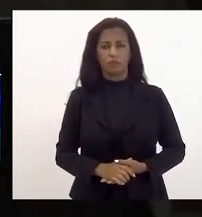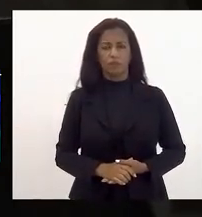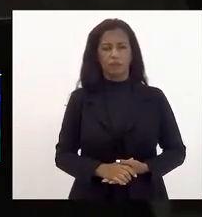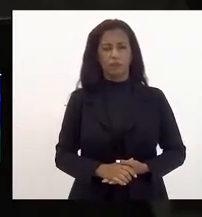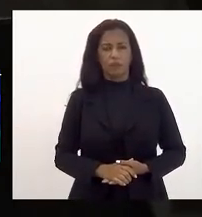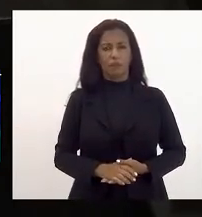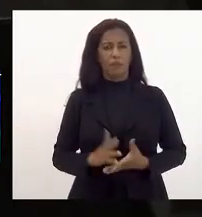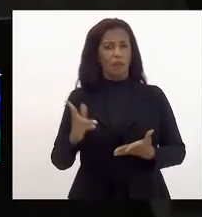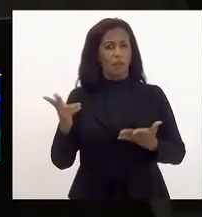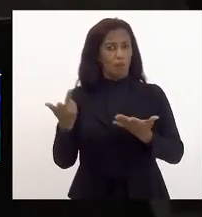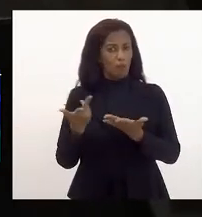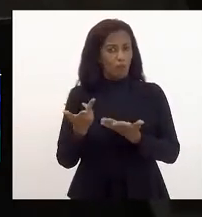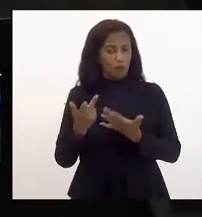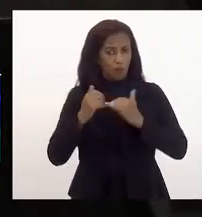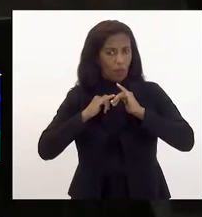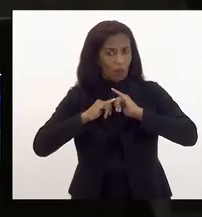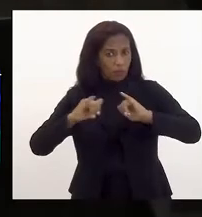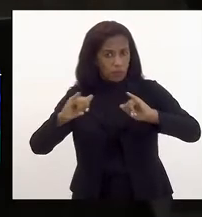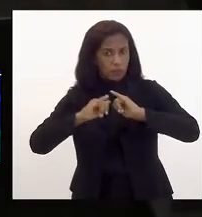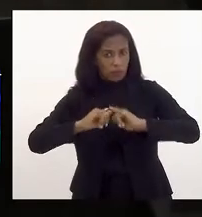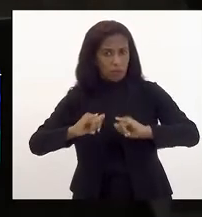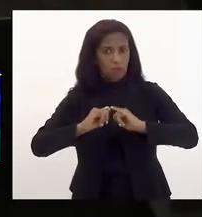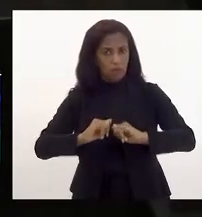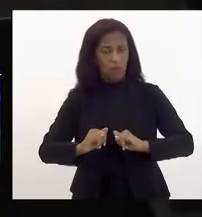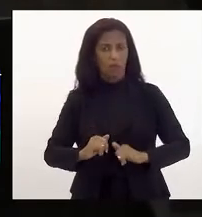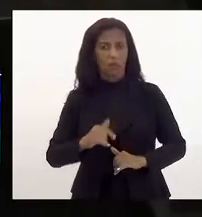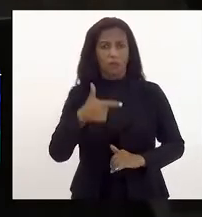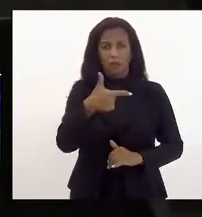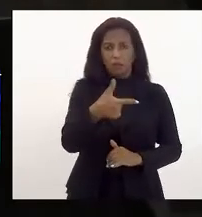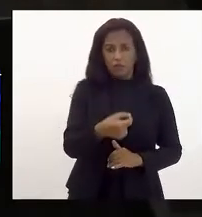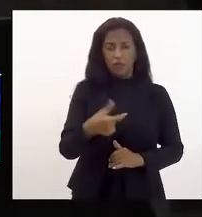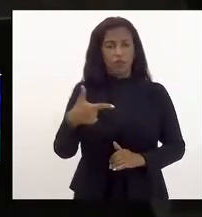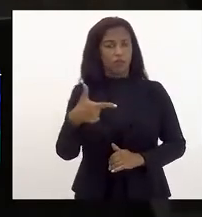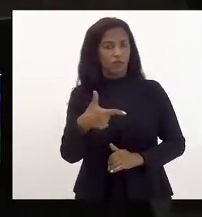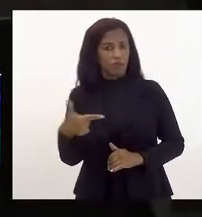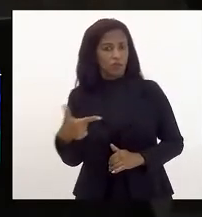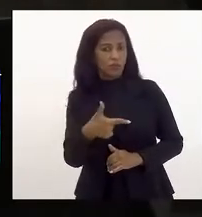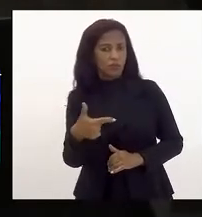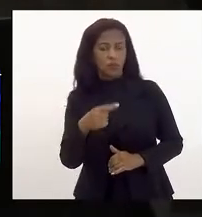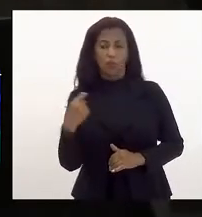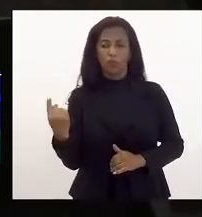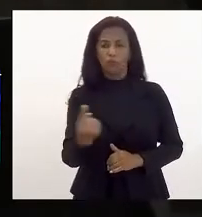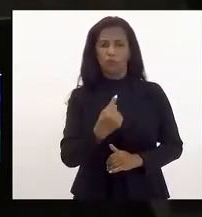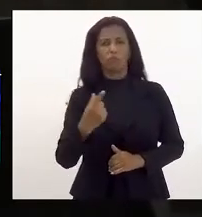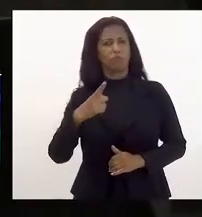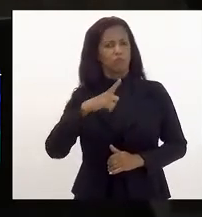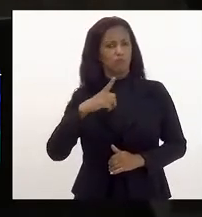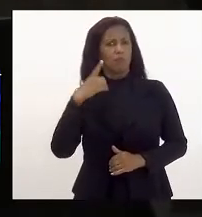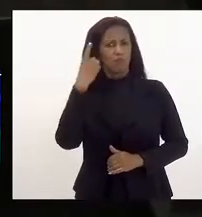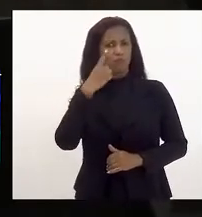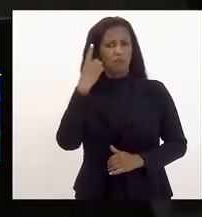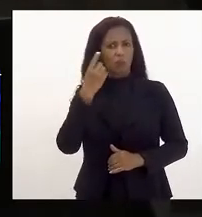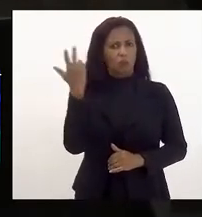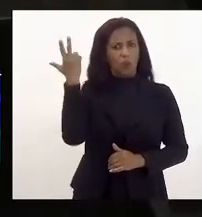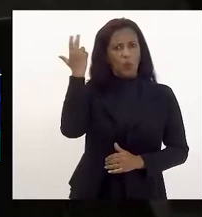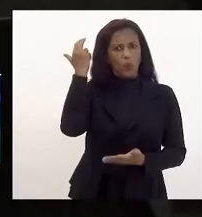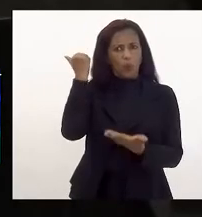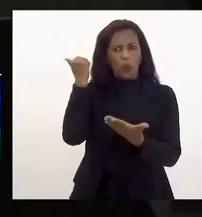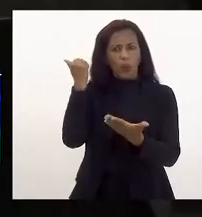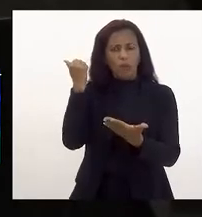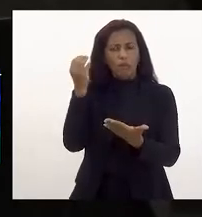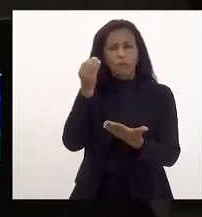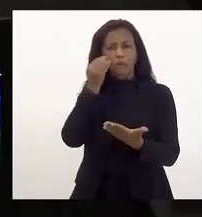foi anunciado foi mencionado que para 2022 nós teremos deputado Eleomar Coelho a